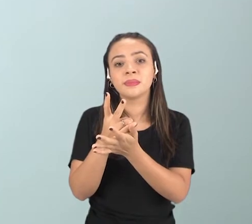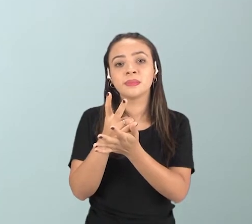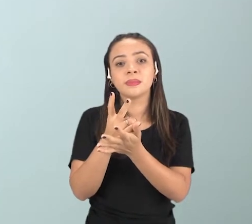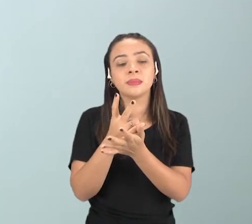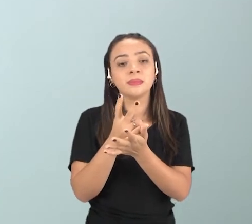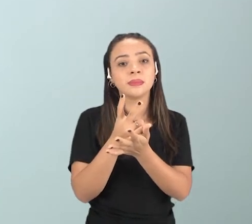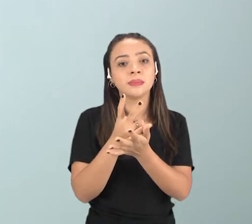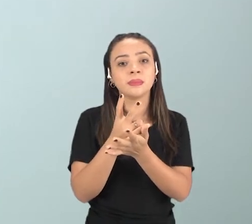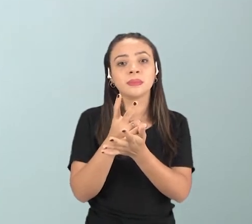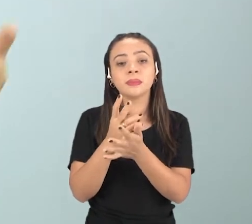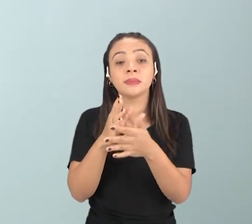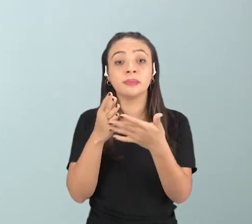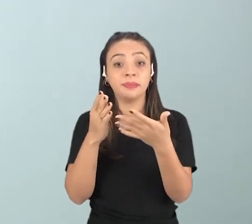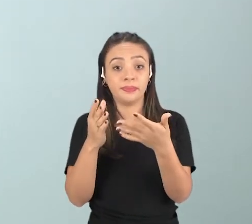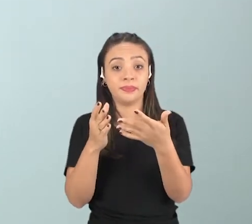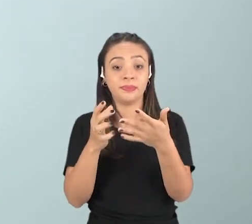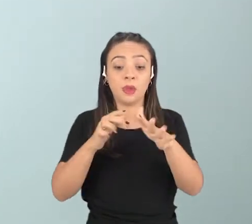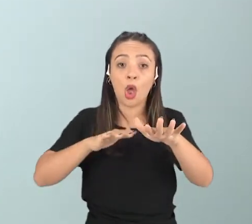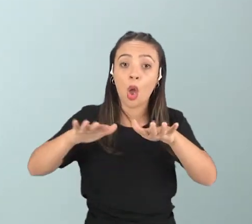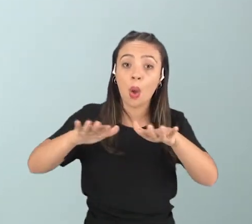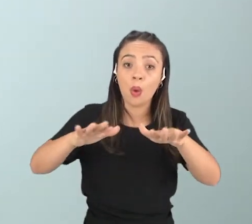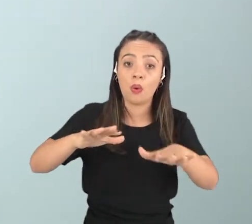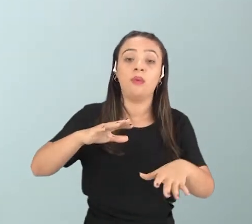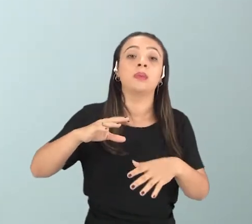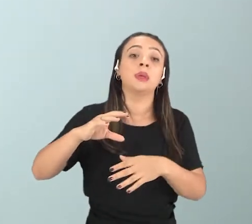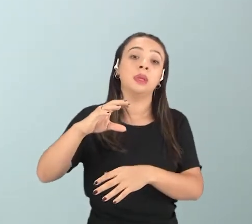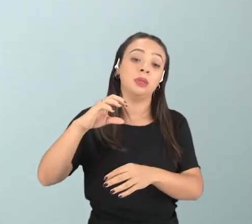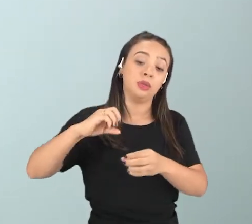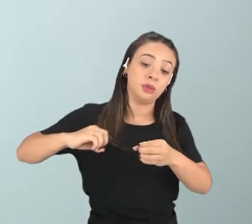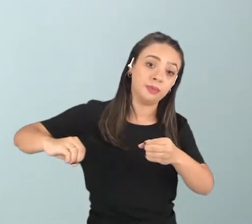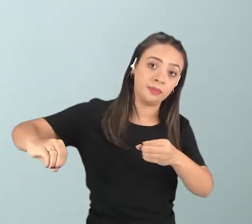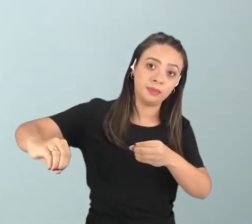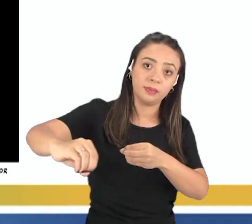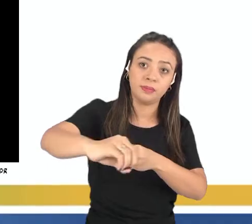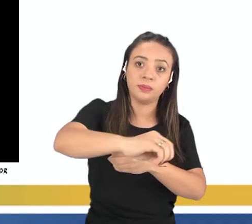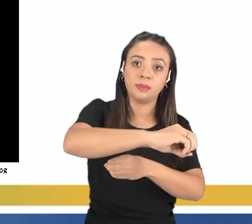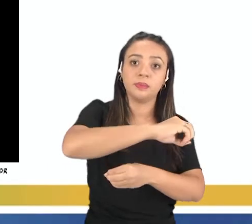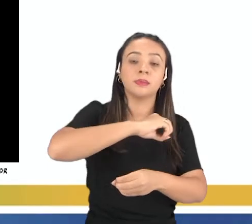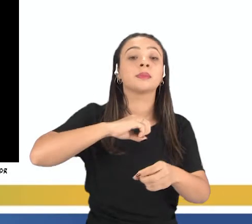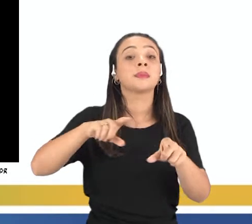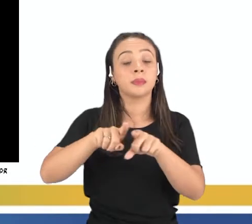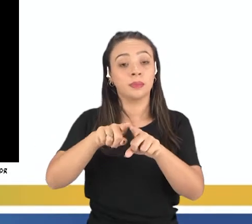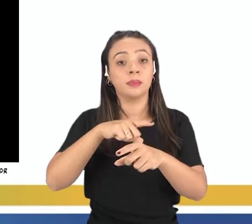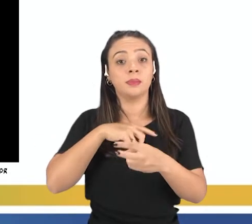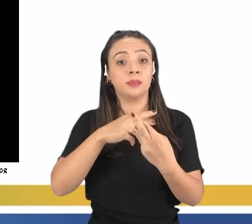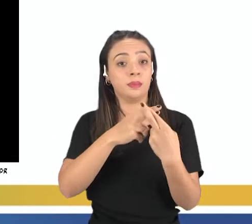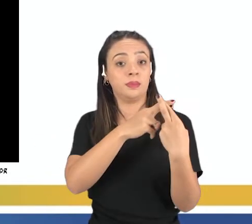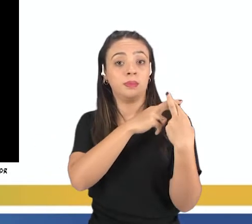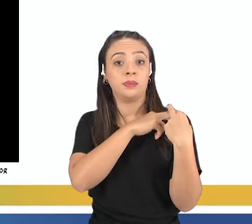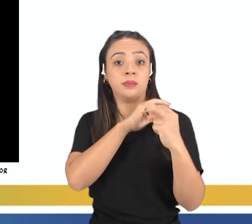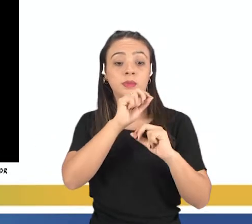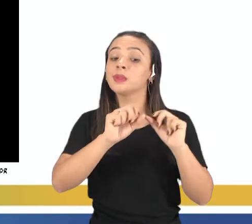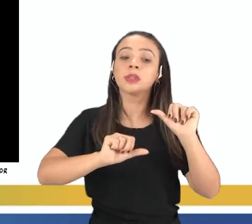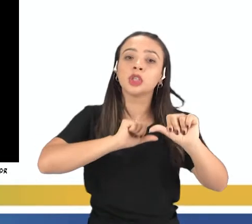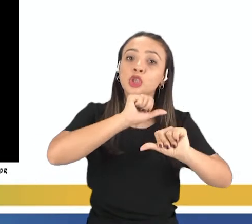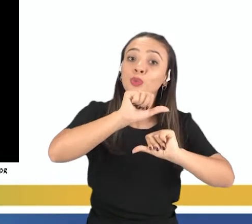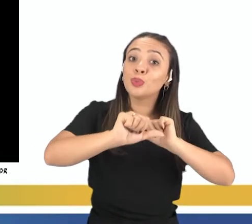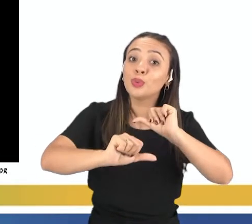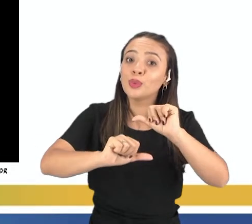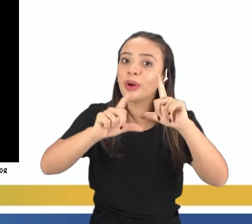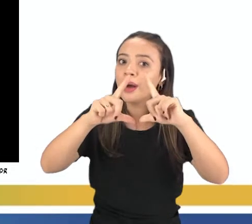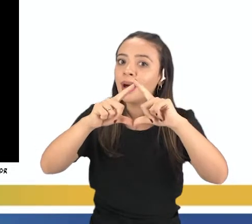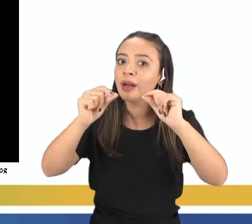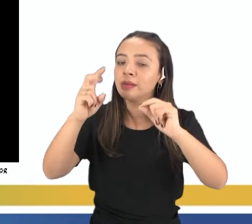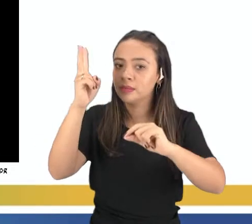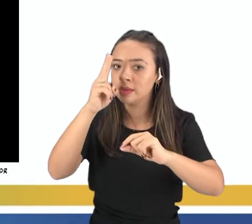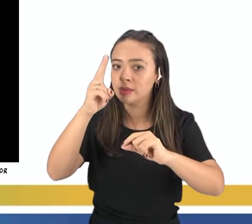nós, tá? Esse movimento de translação, ele também é responsável pela passagem das fases da Lua. A gente sabe que